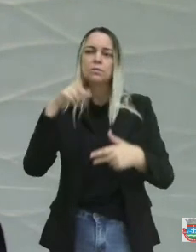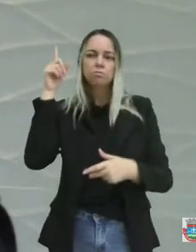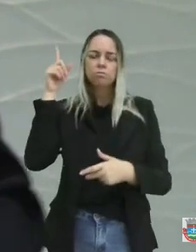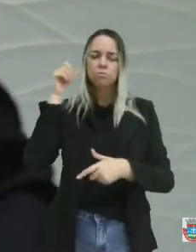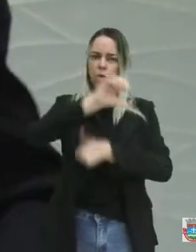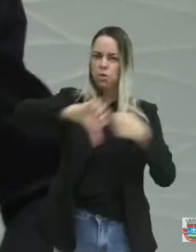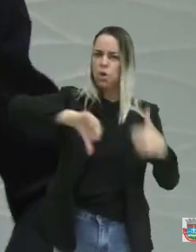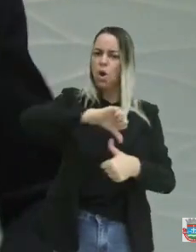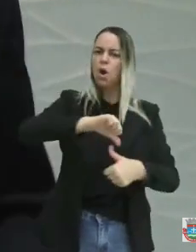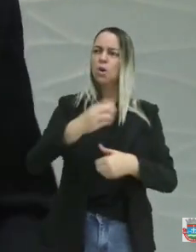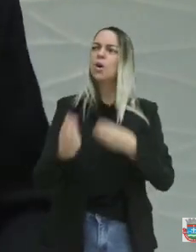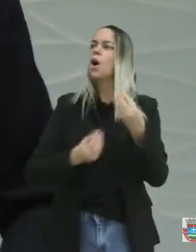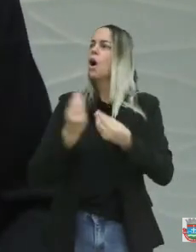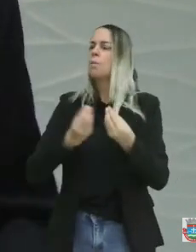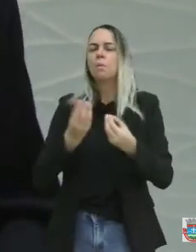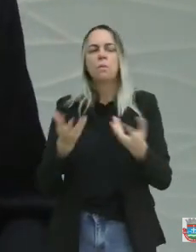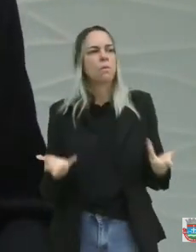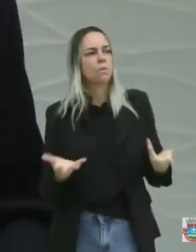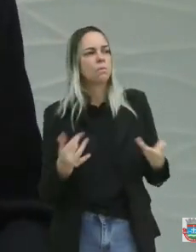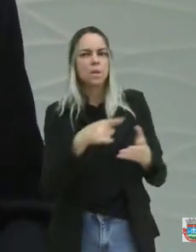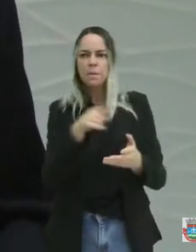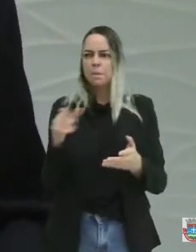Era essa a mudança que vocês pediam?